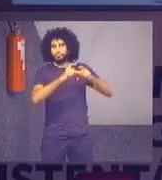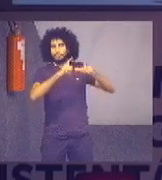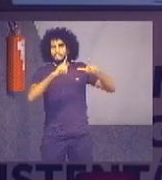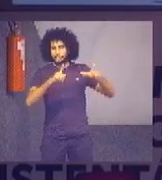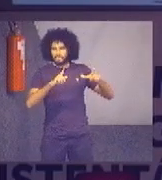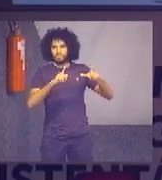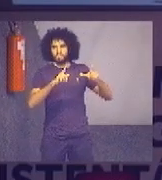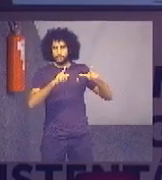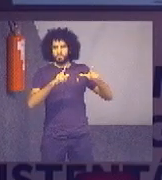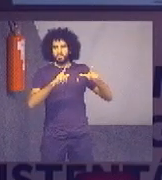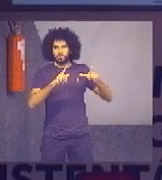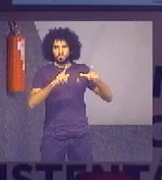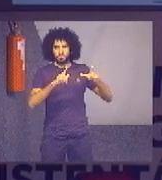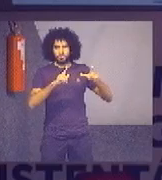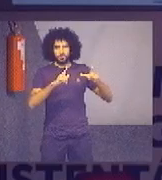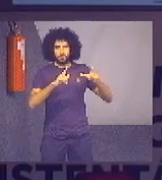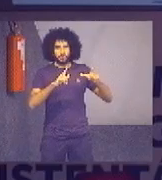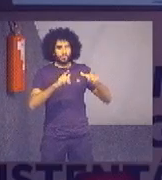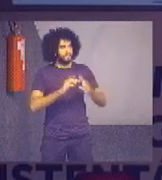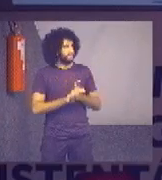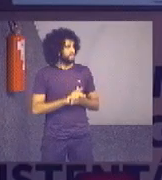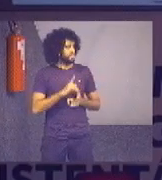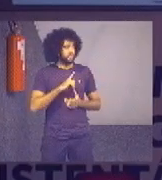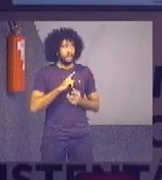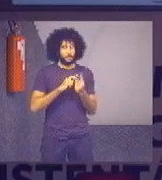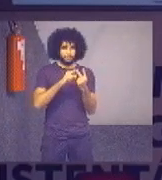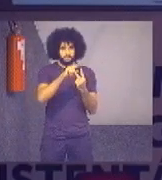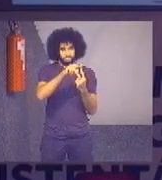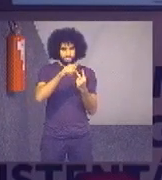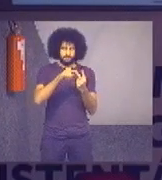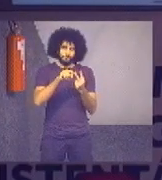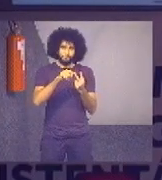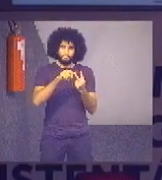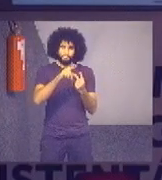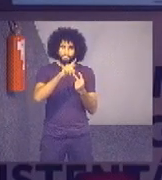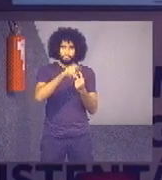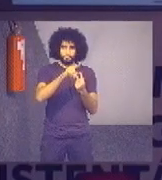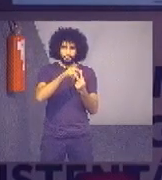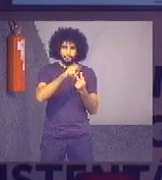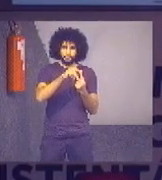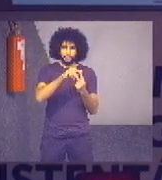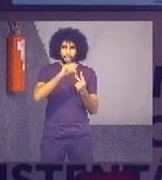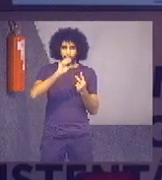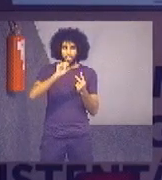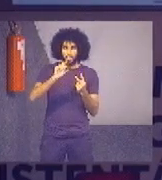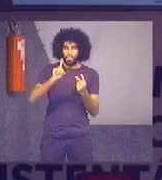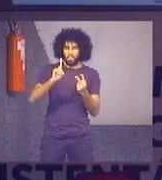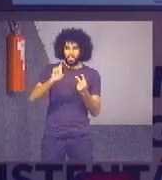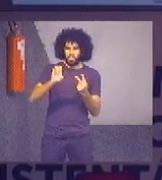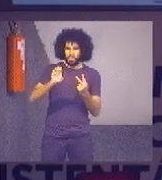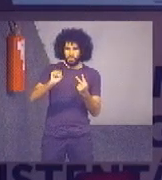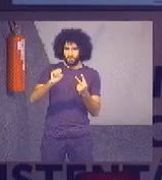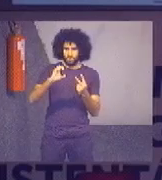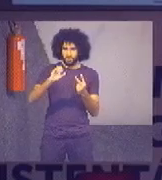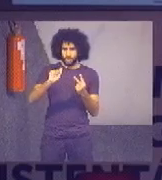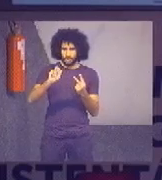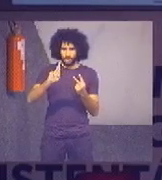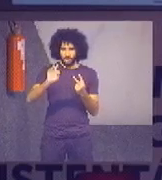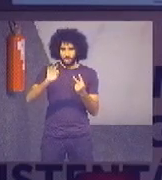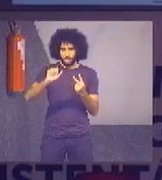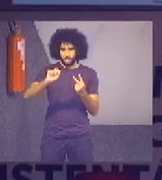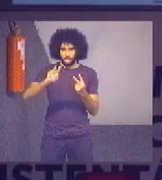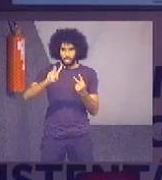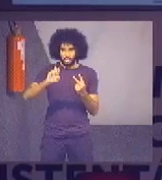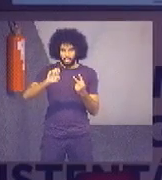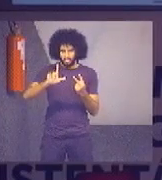elevação nos dois aspectos, tanto nas balagens descartáveis, nas garrafinhas, quanto nas